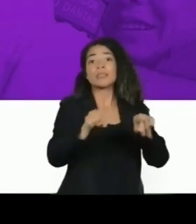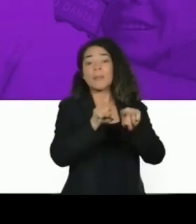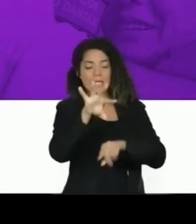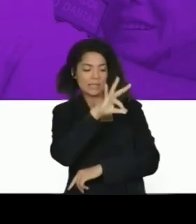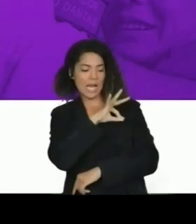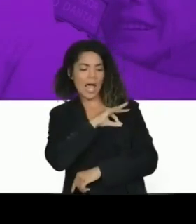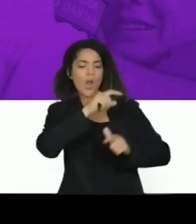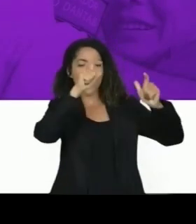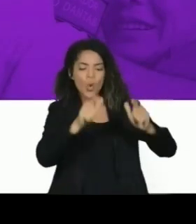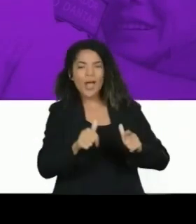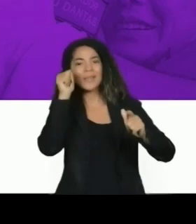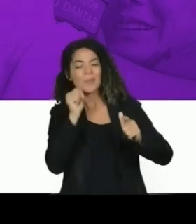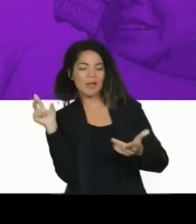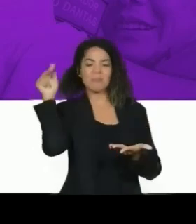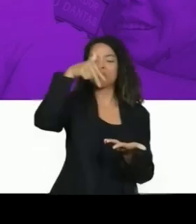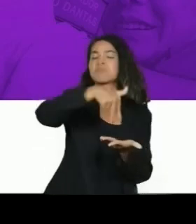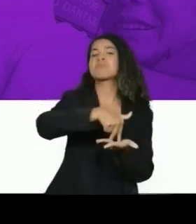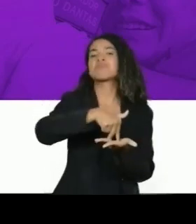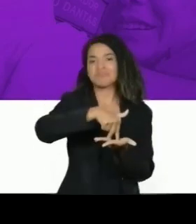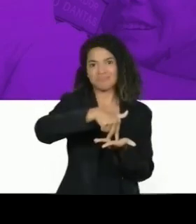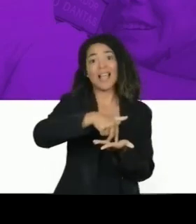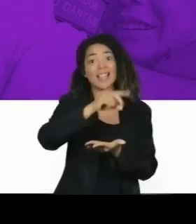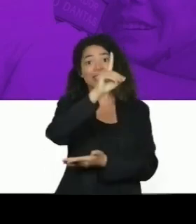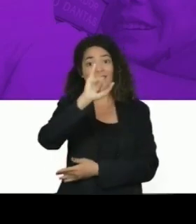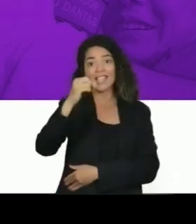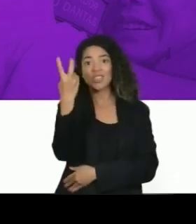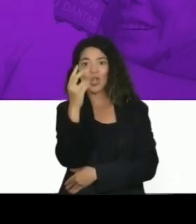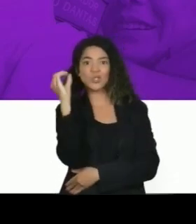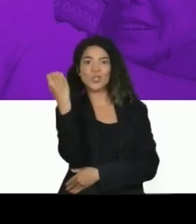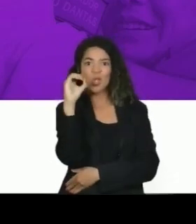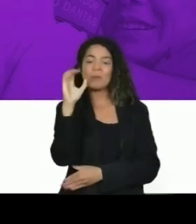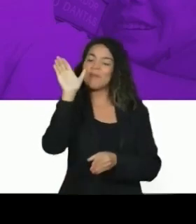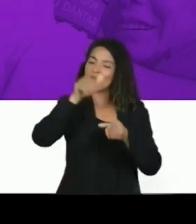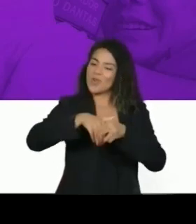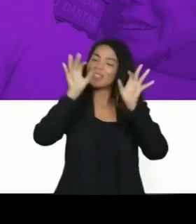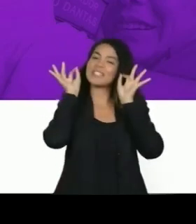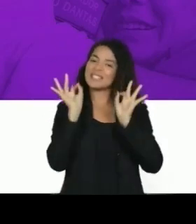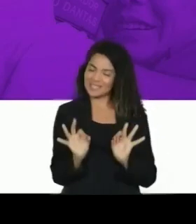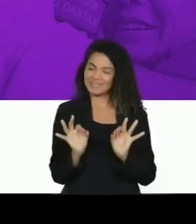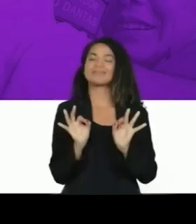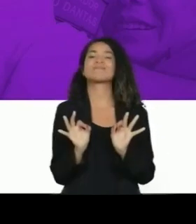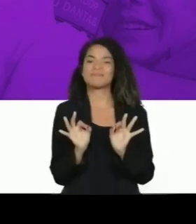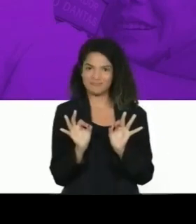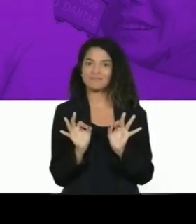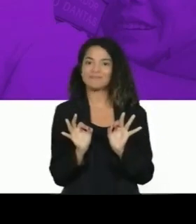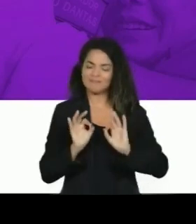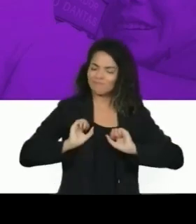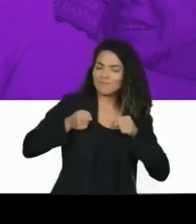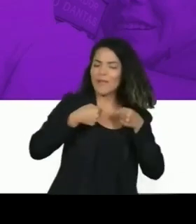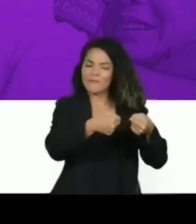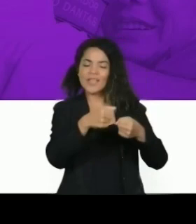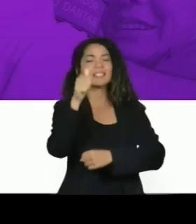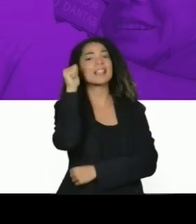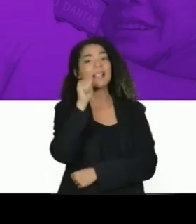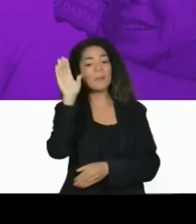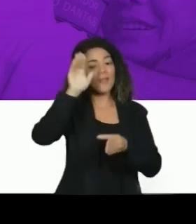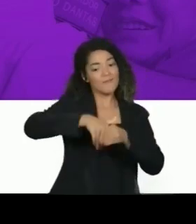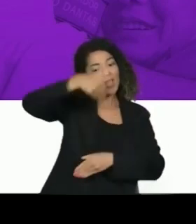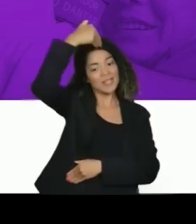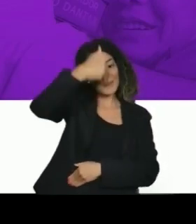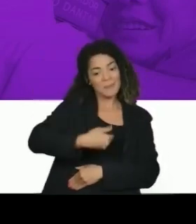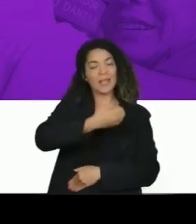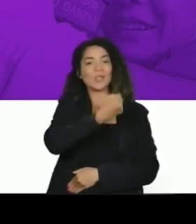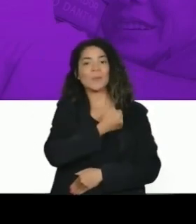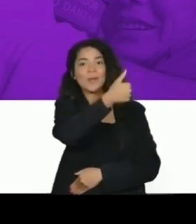educação, alfabetizando jovens e adultos. Quero fazer mais por Alagoas. Para isso, conto com seu voto. Sou